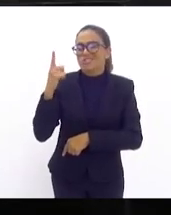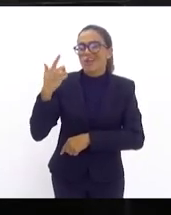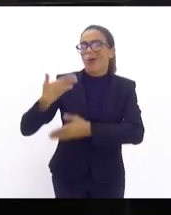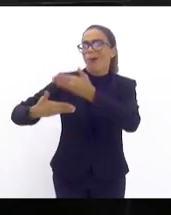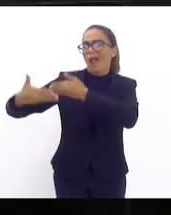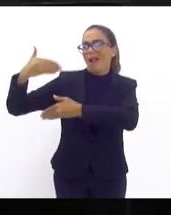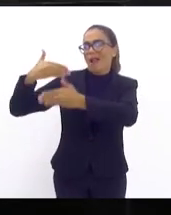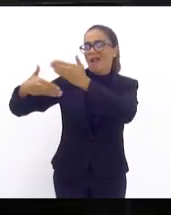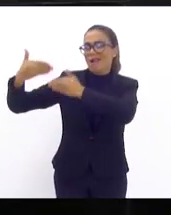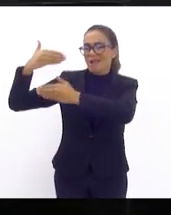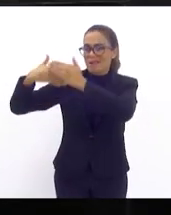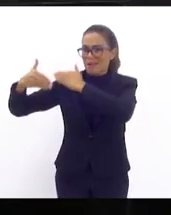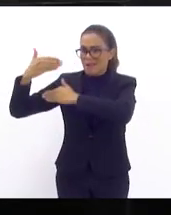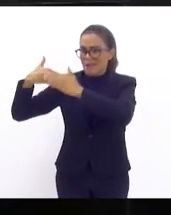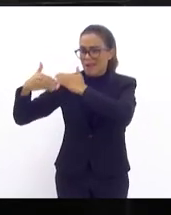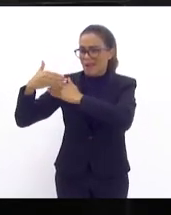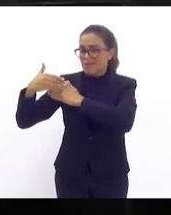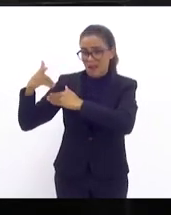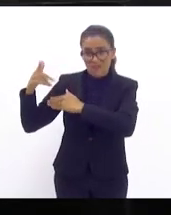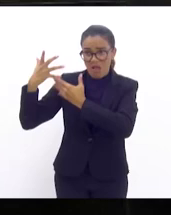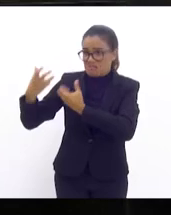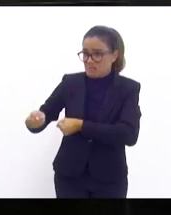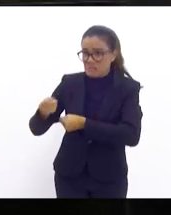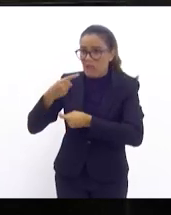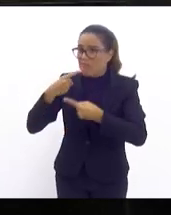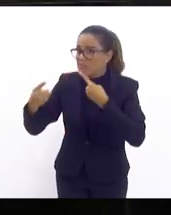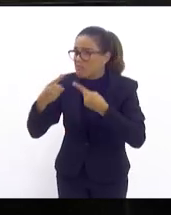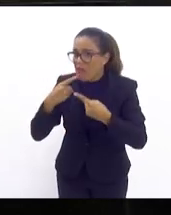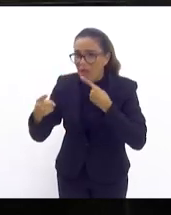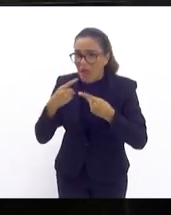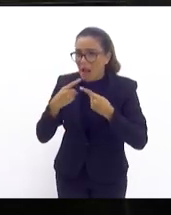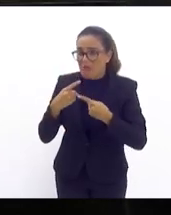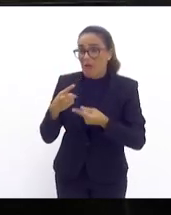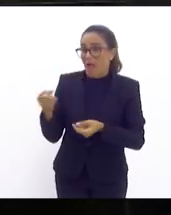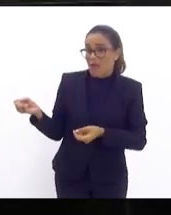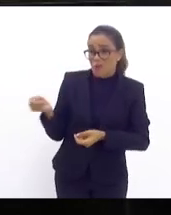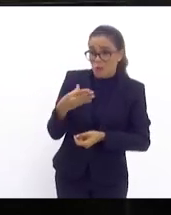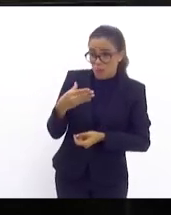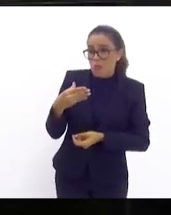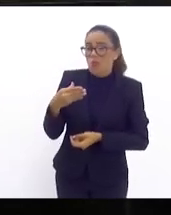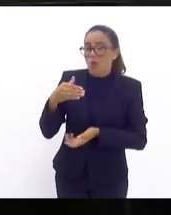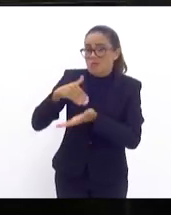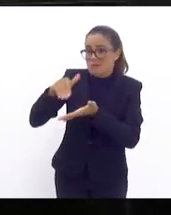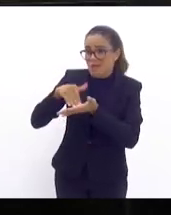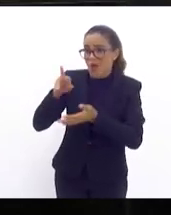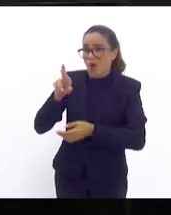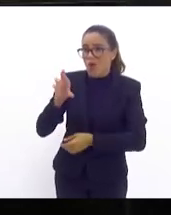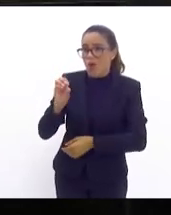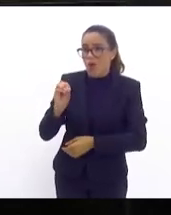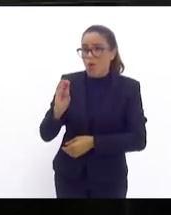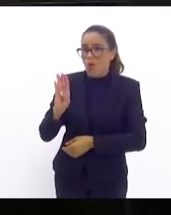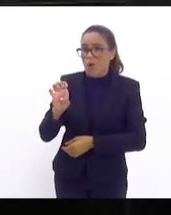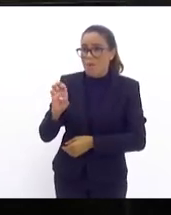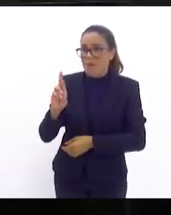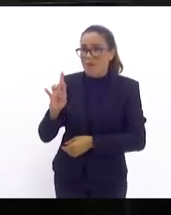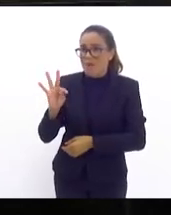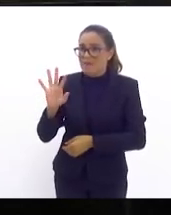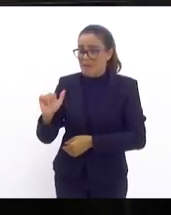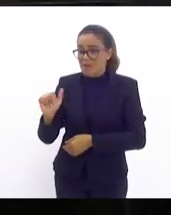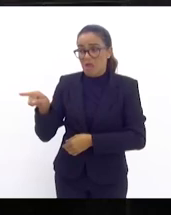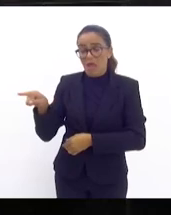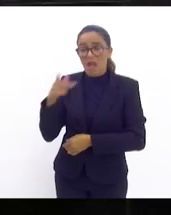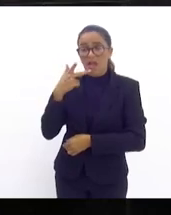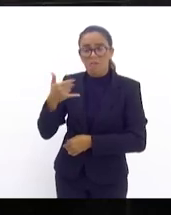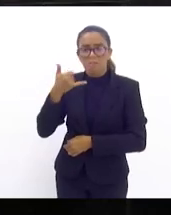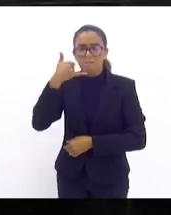sequer buscavam o diálogo a atual secretária Roberta todas as vezes que a procurei foi solicita e destacou